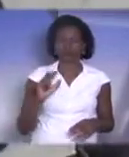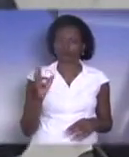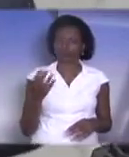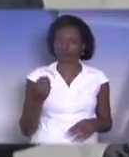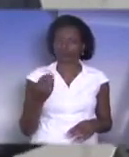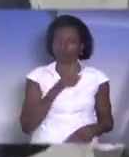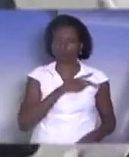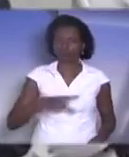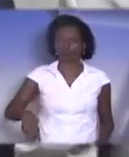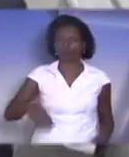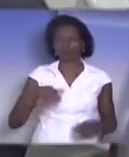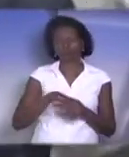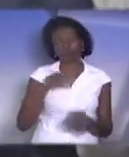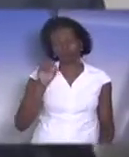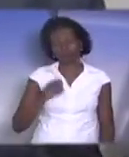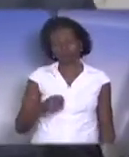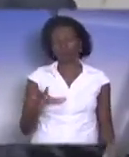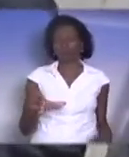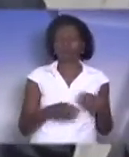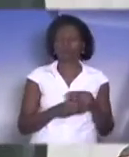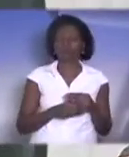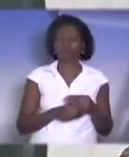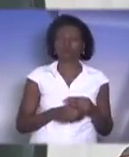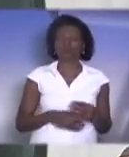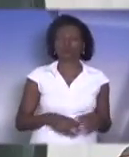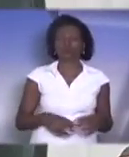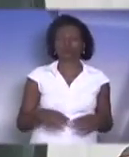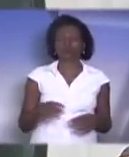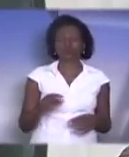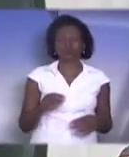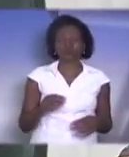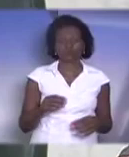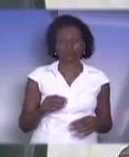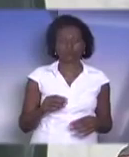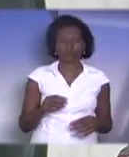Meu presidente, para votar favorável à emenda Está registrado o voto de vossa excelência.